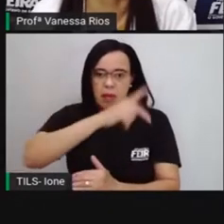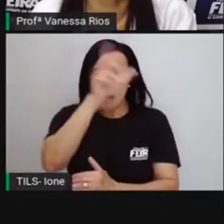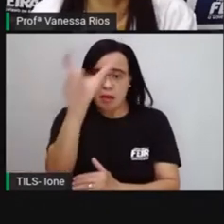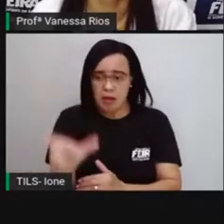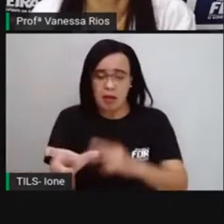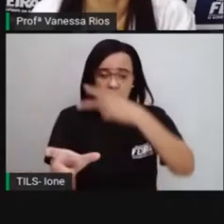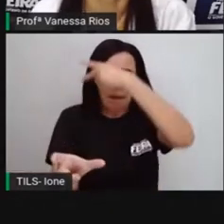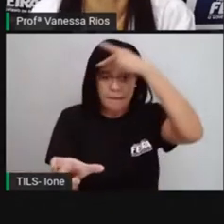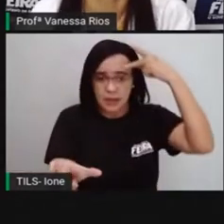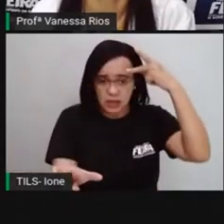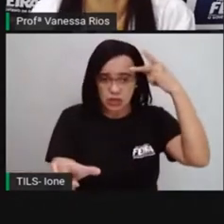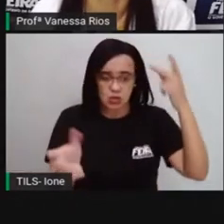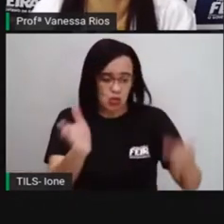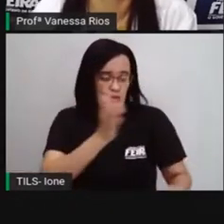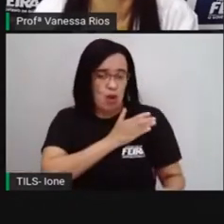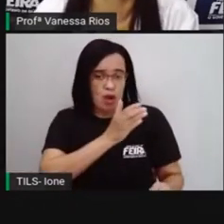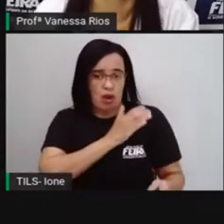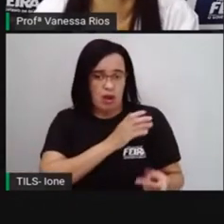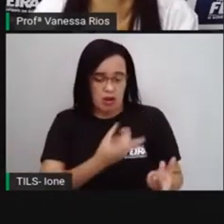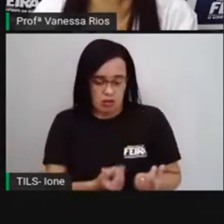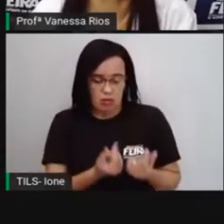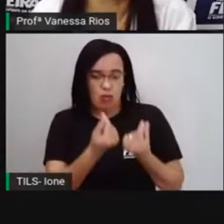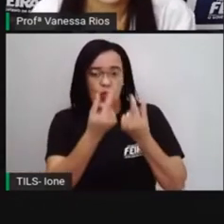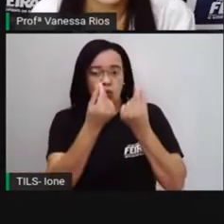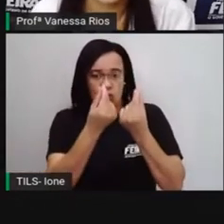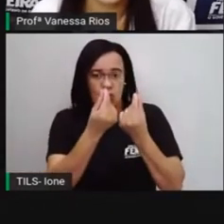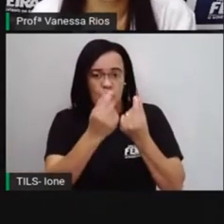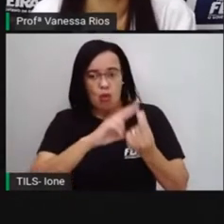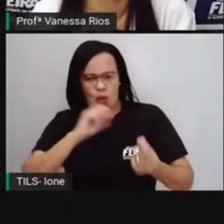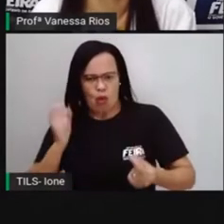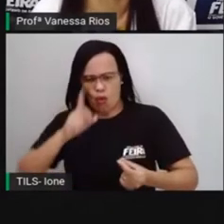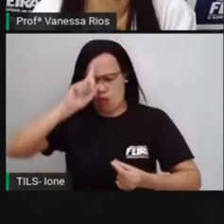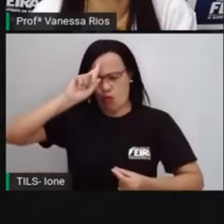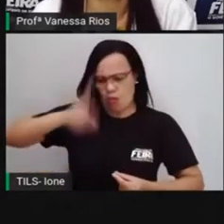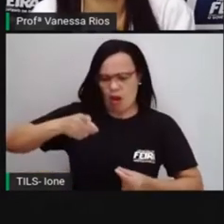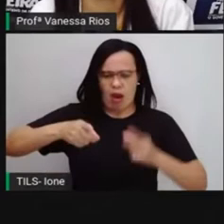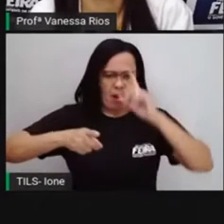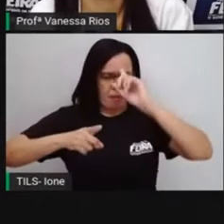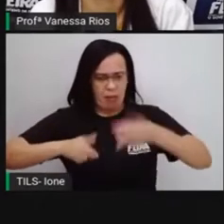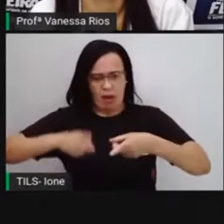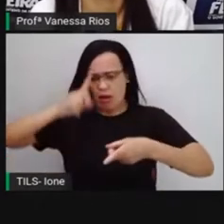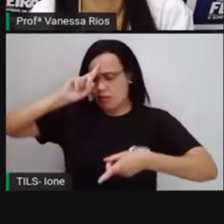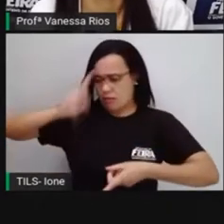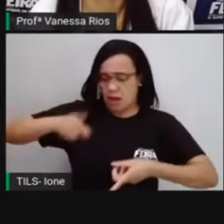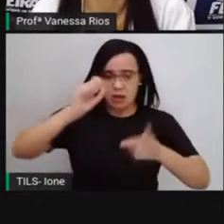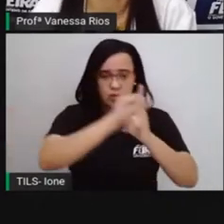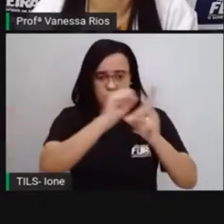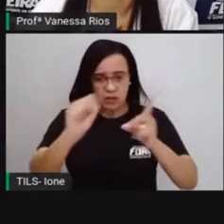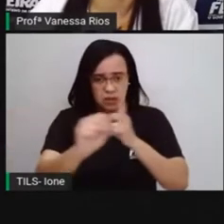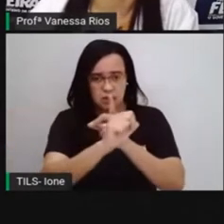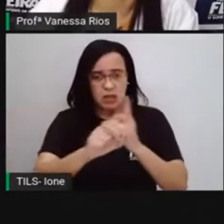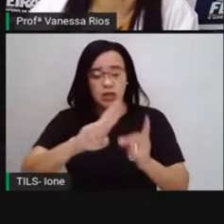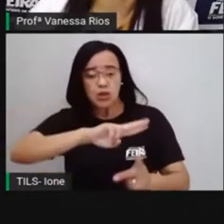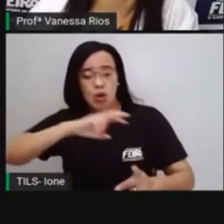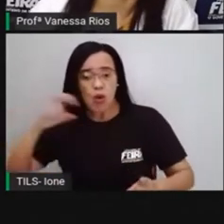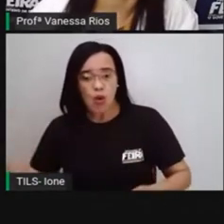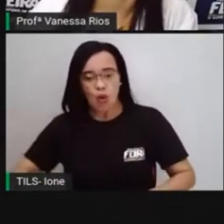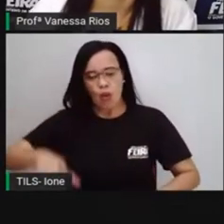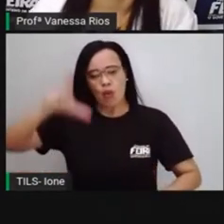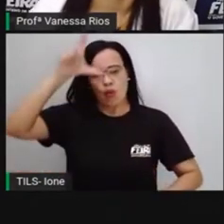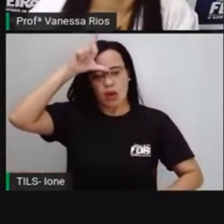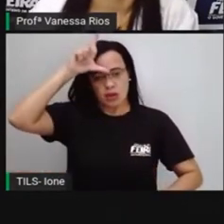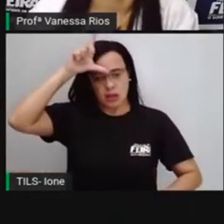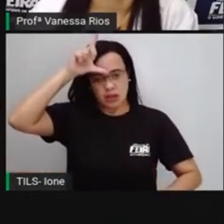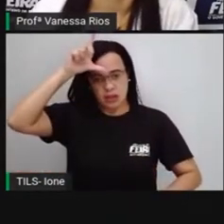econômico, do poder também aí de quem liderava, das lideranças das sociedades e quem estava aí abaixo em